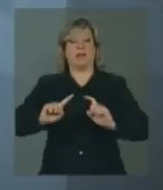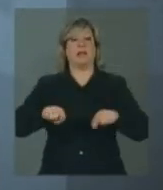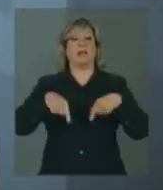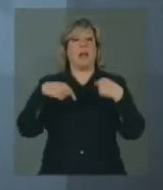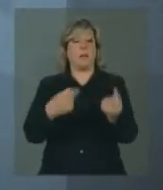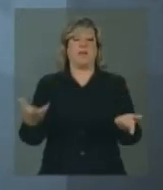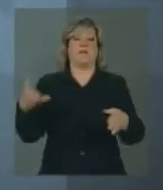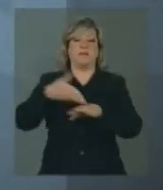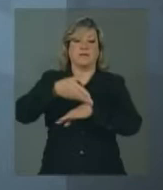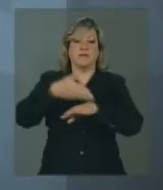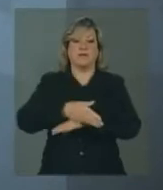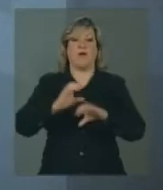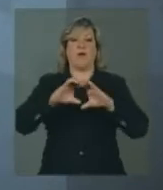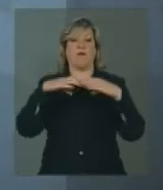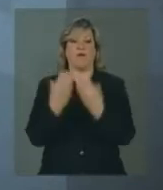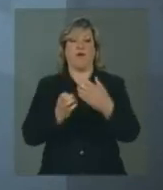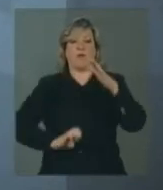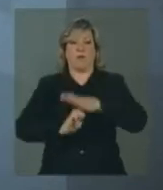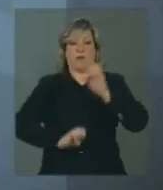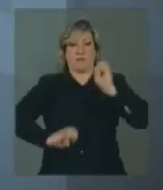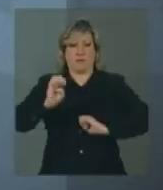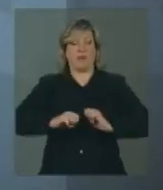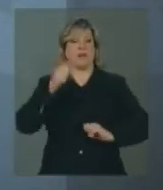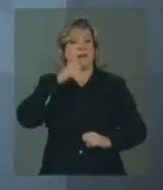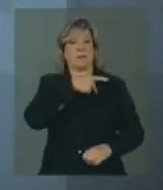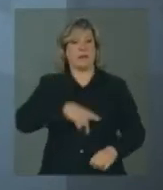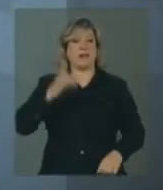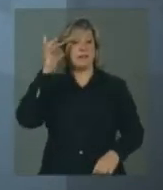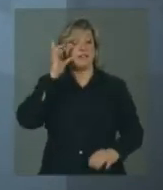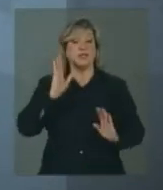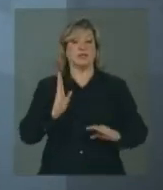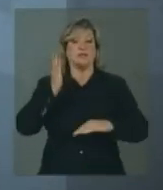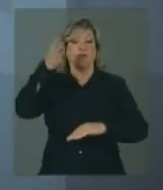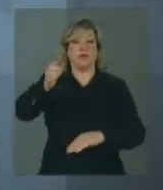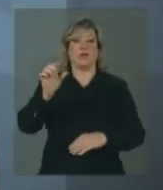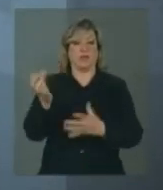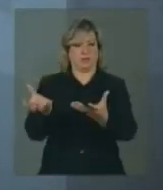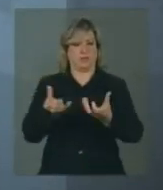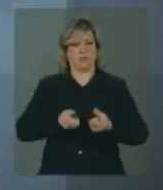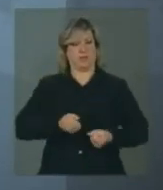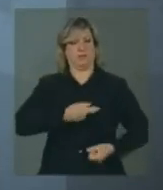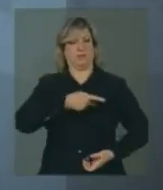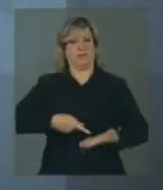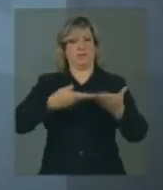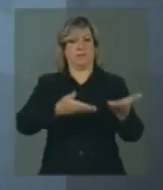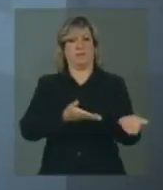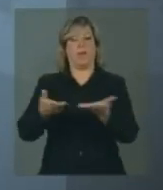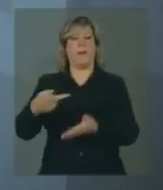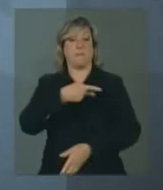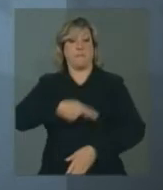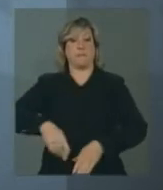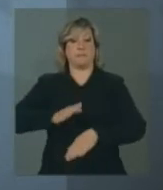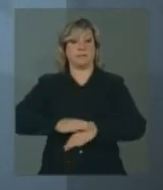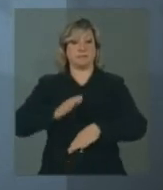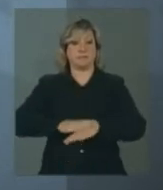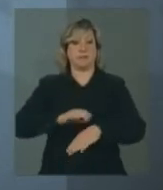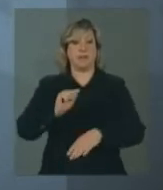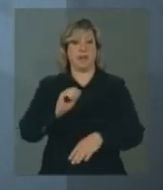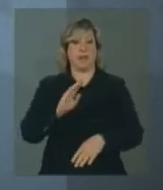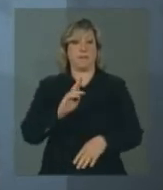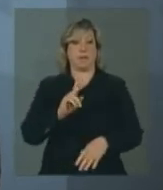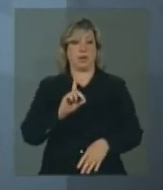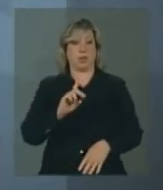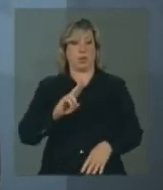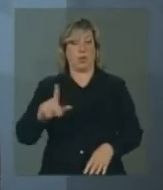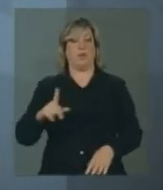de participar do Fórum Empresarial, a presidenta Dilma foi recebida com honras de chefe de Estado pelo presidente Abdullah Gould,